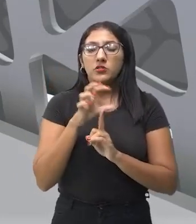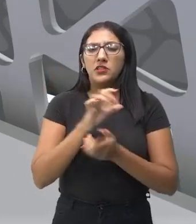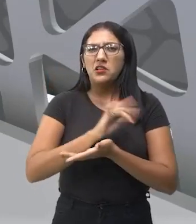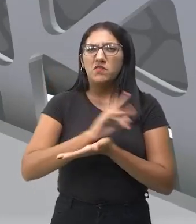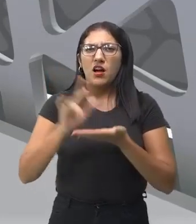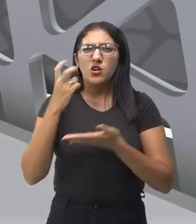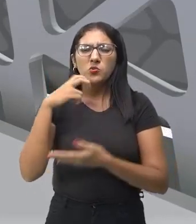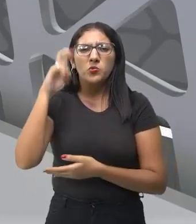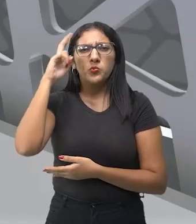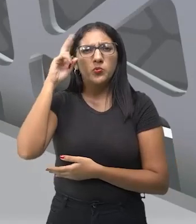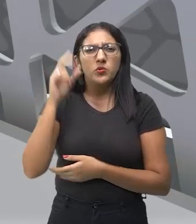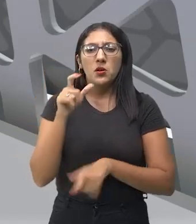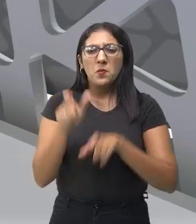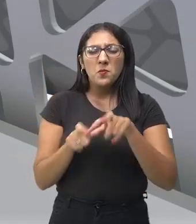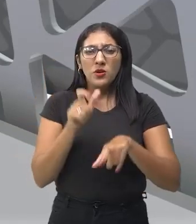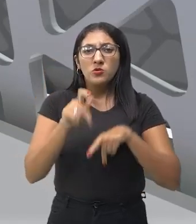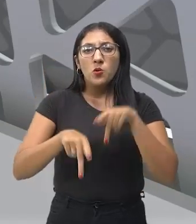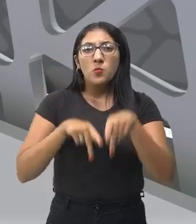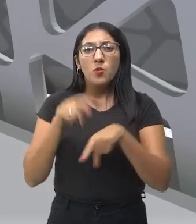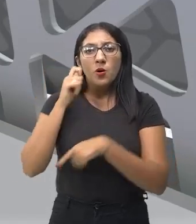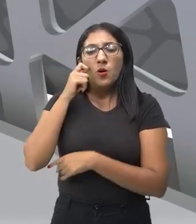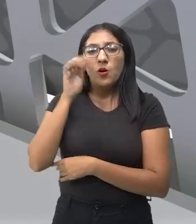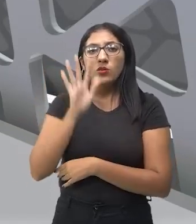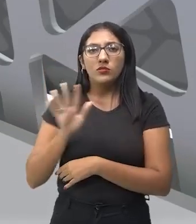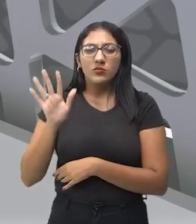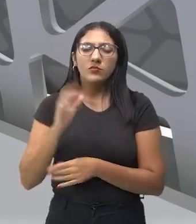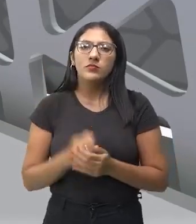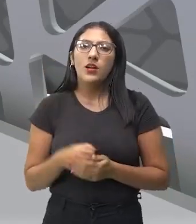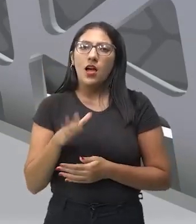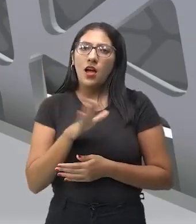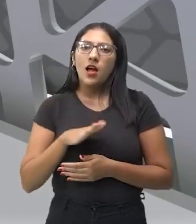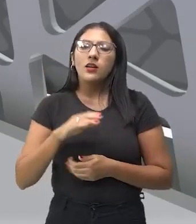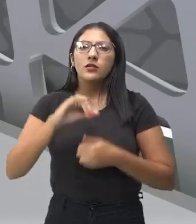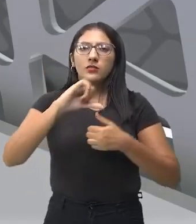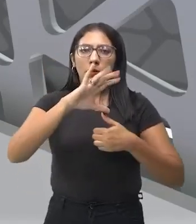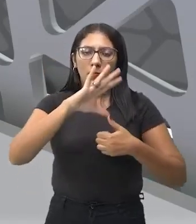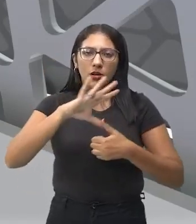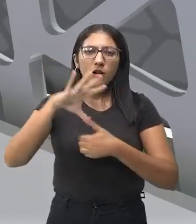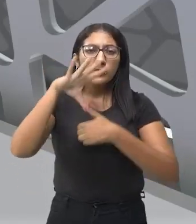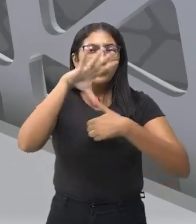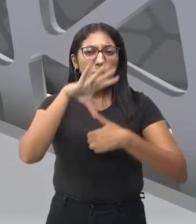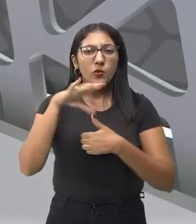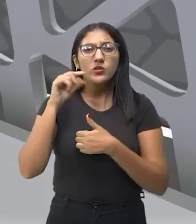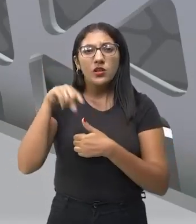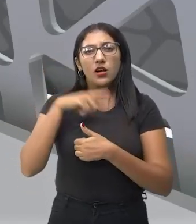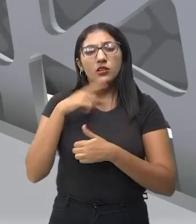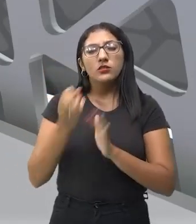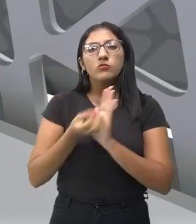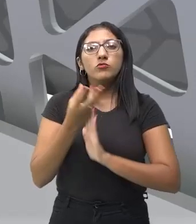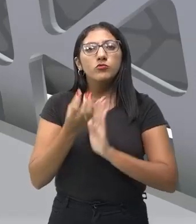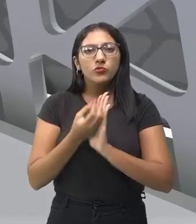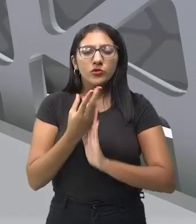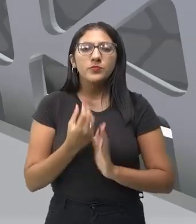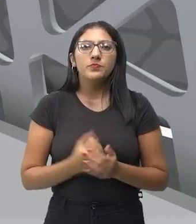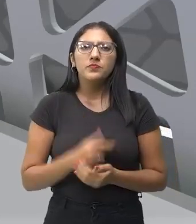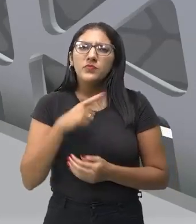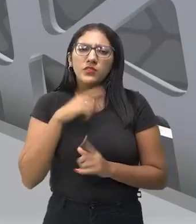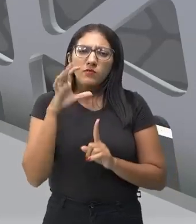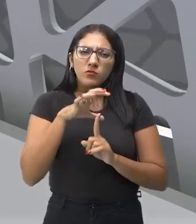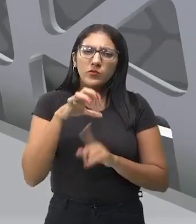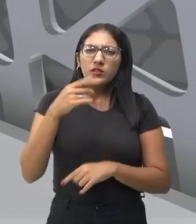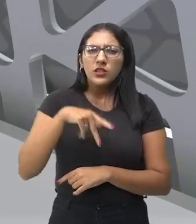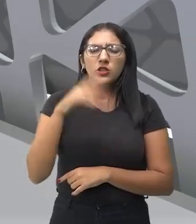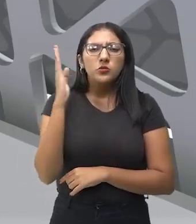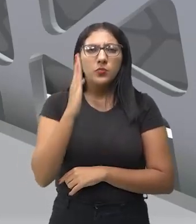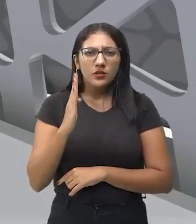cultura dos nossos irmãos africanos. Isso na América do Norte, criaram o jazz e o blues. Influenciou no Brasil?